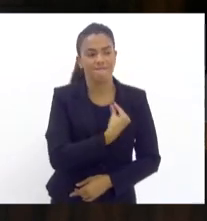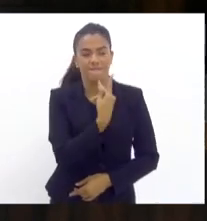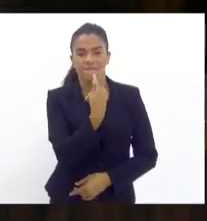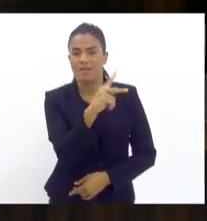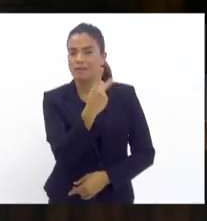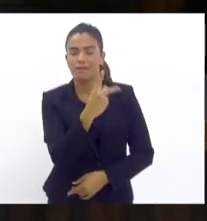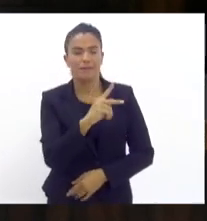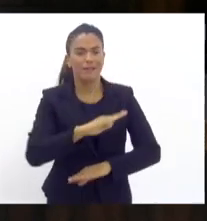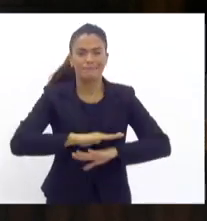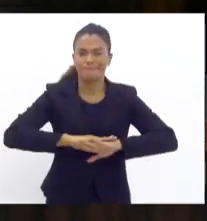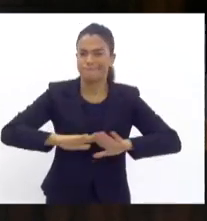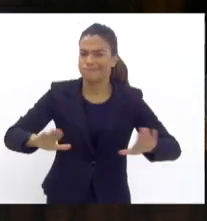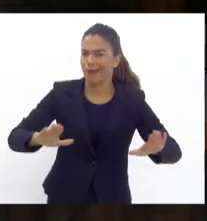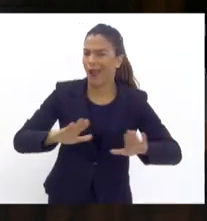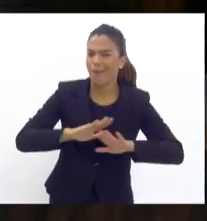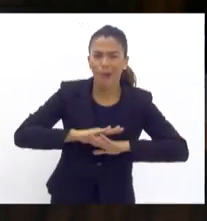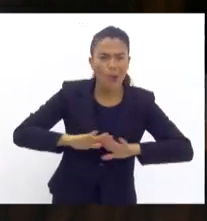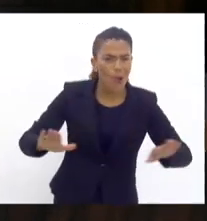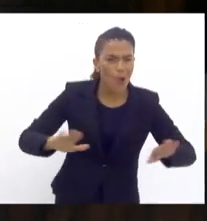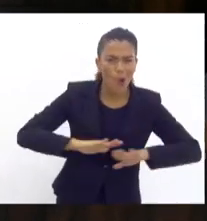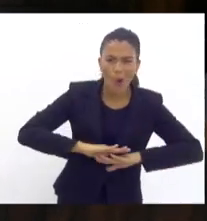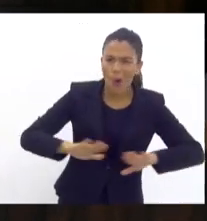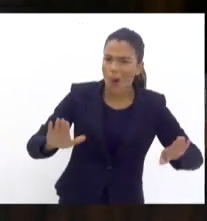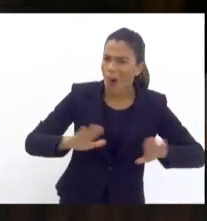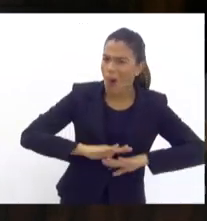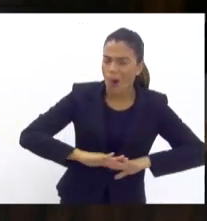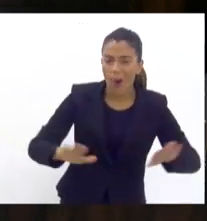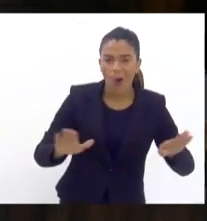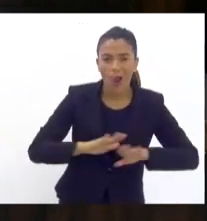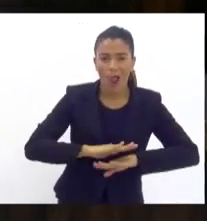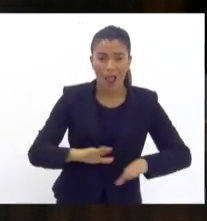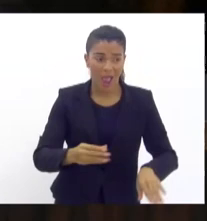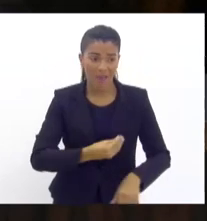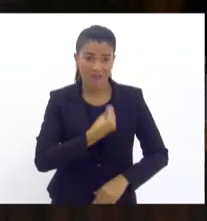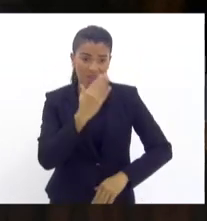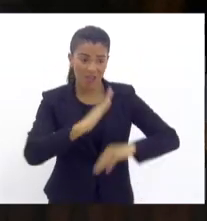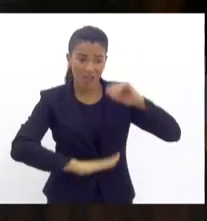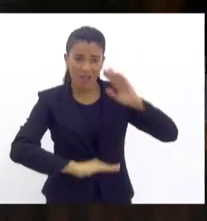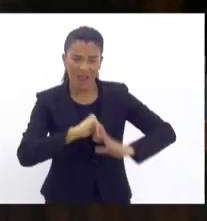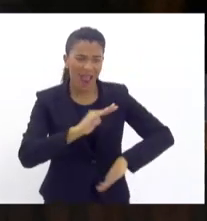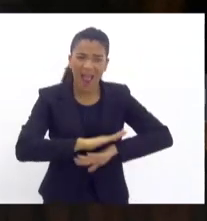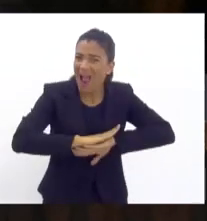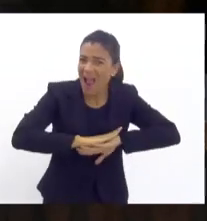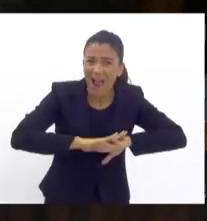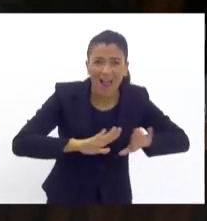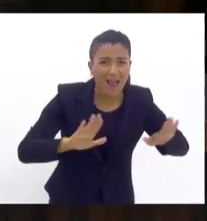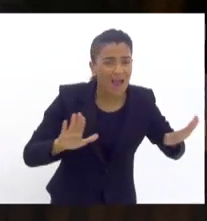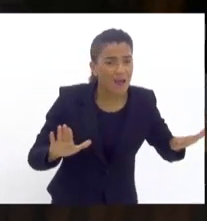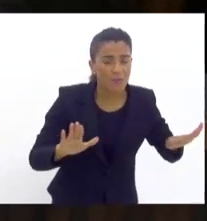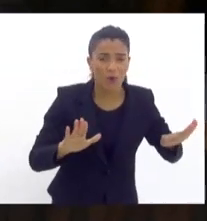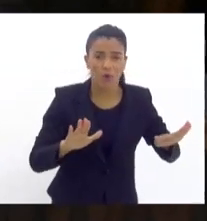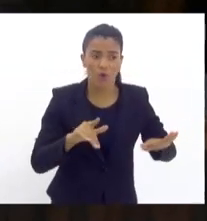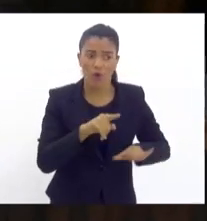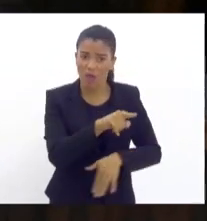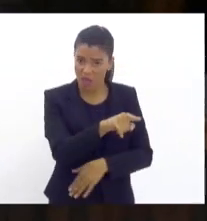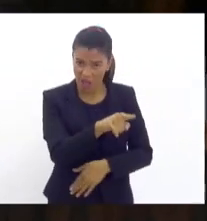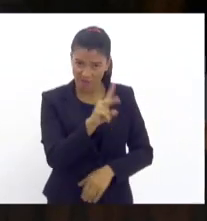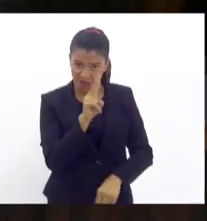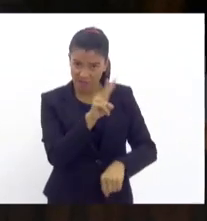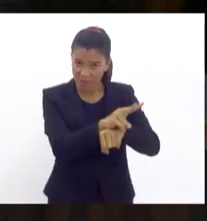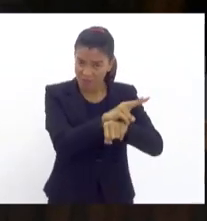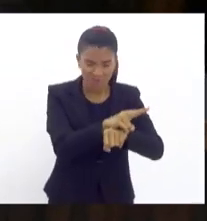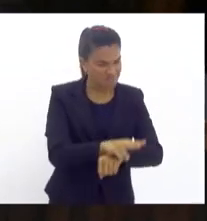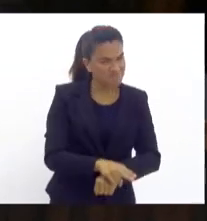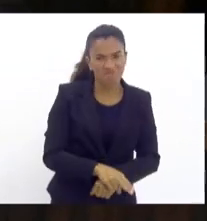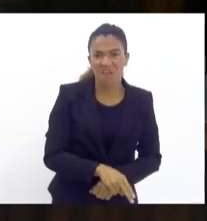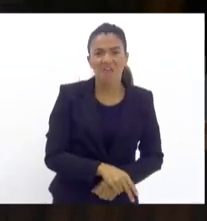termina ali naquele momento. A sua carreira termina ali. Ele não será protegido. Ele